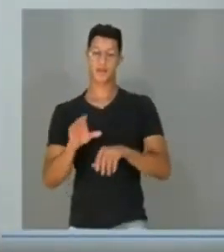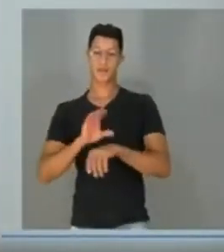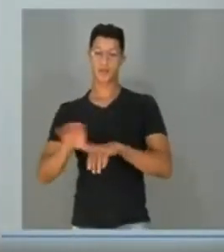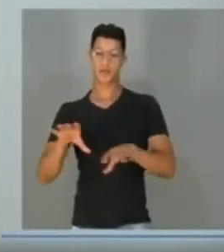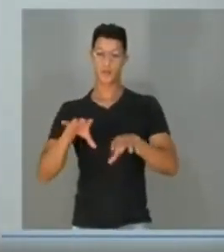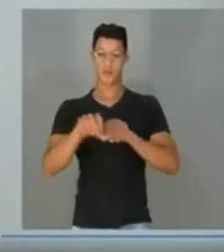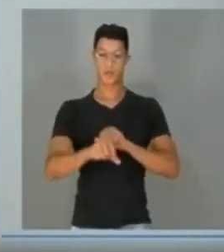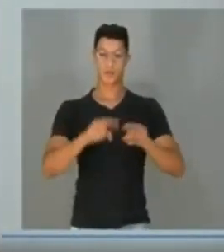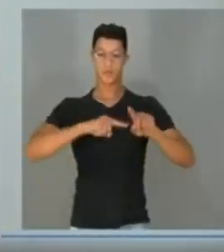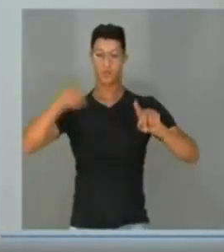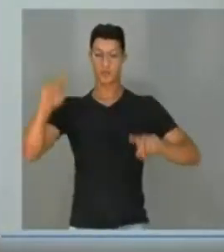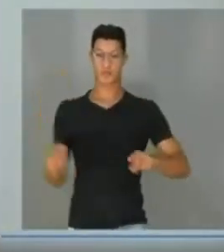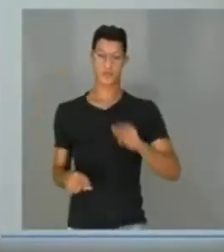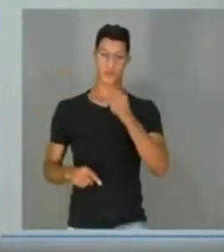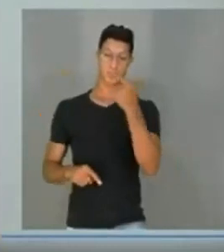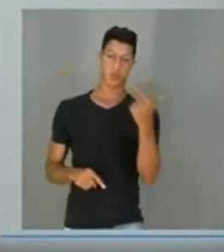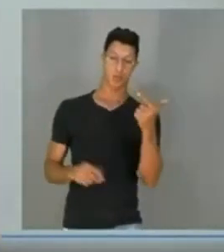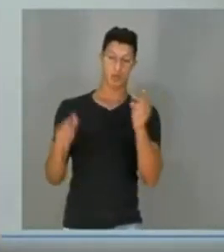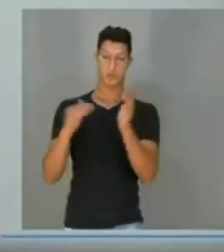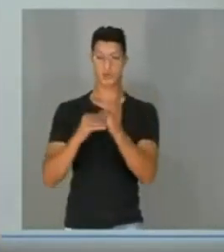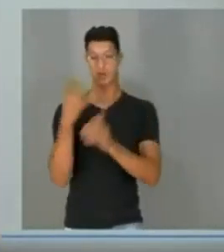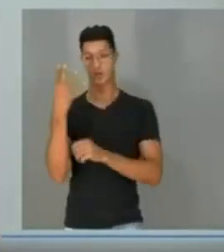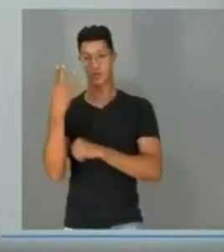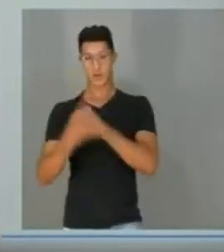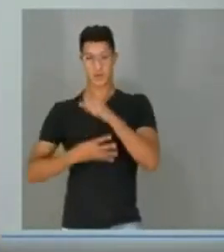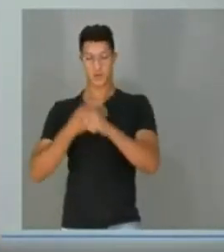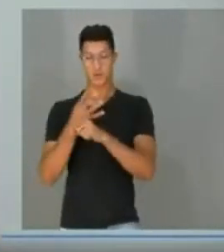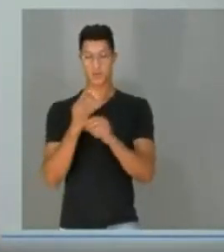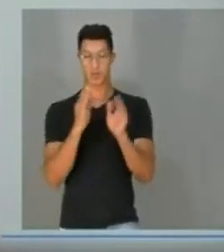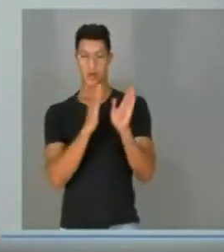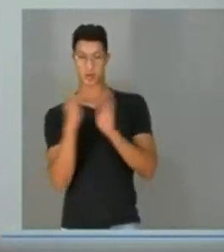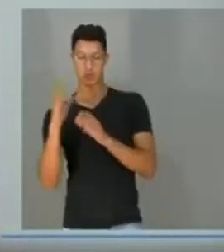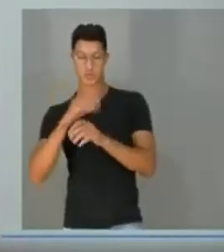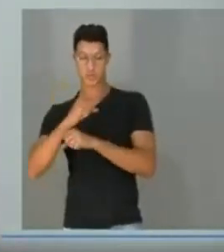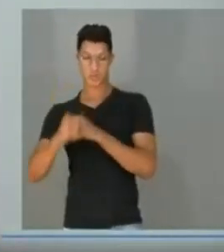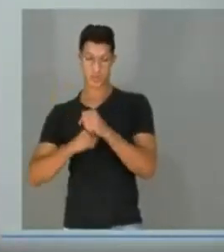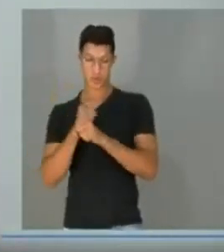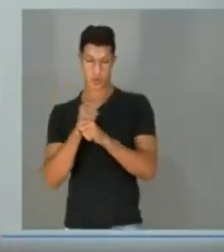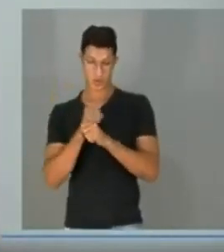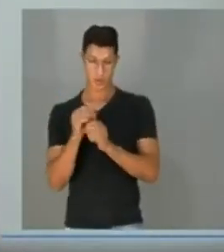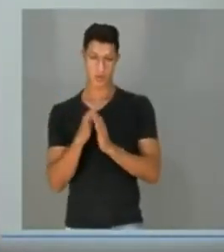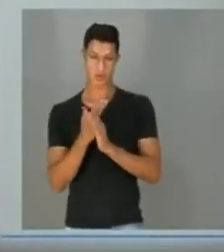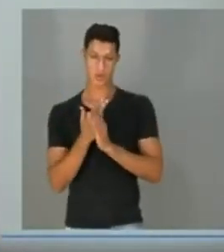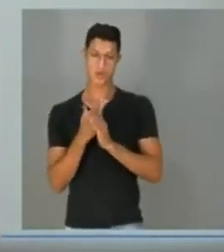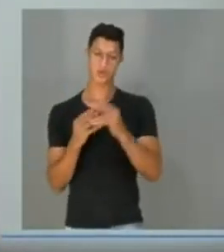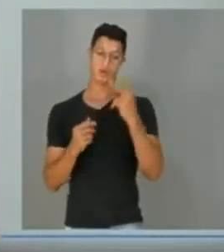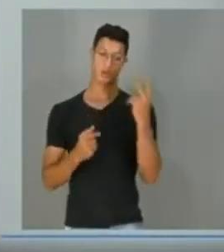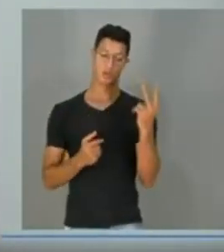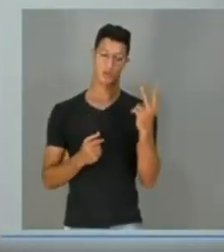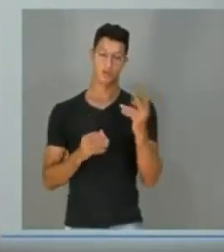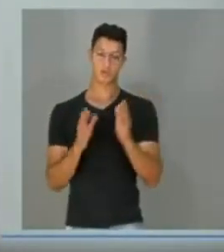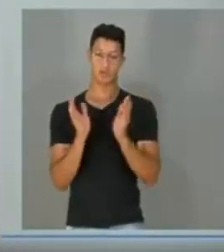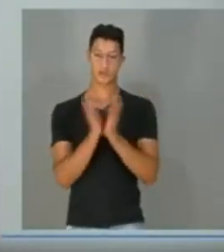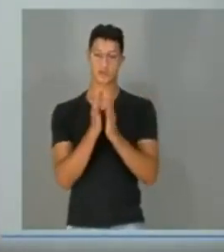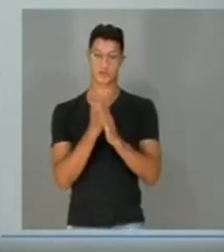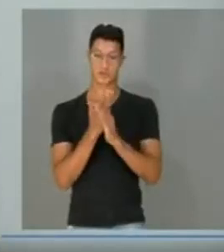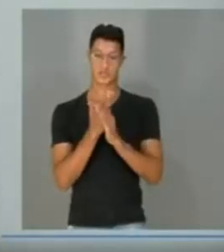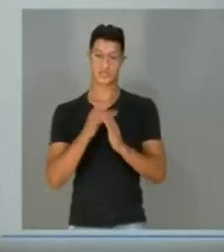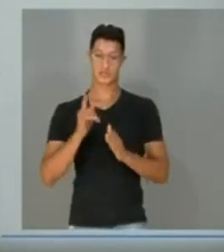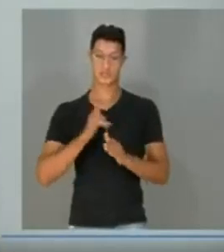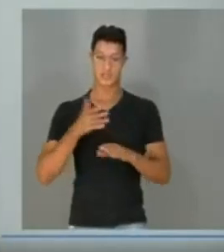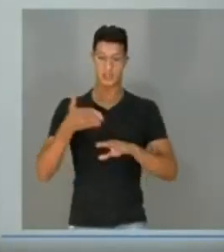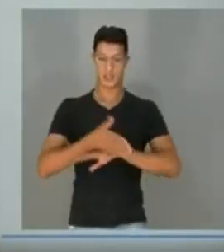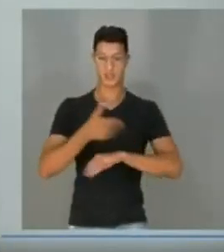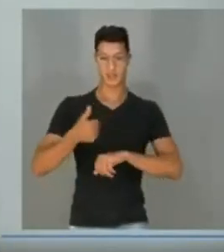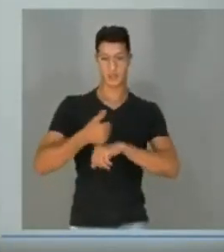formação variam de 2 a 4 anos de duração, e os dois grupos têm acesso à